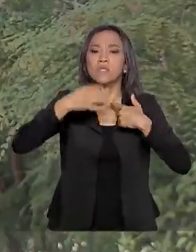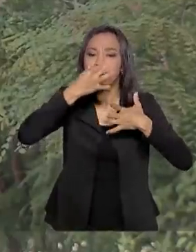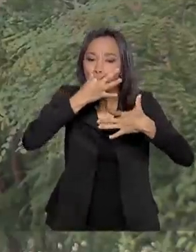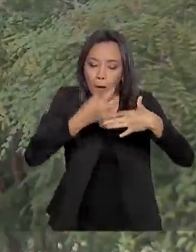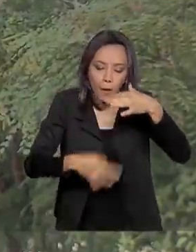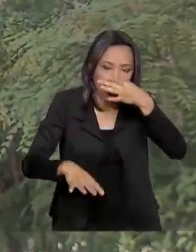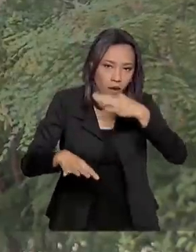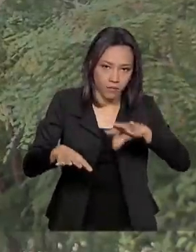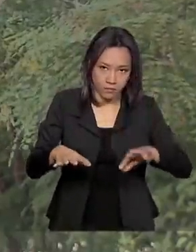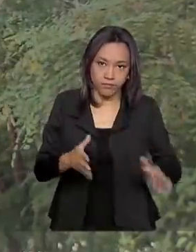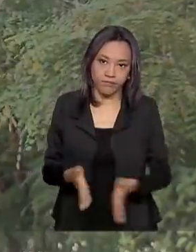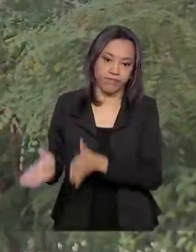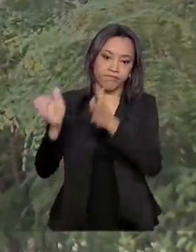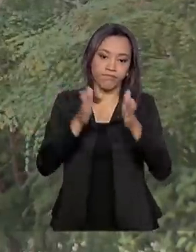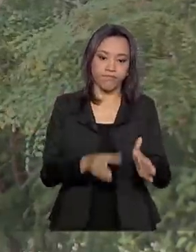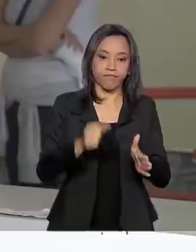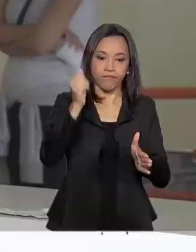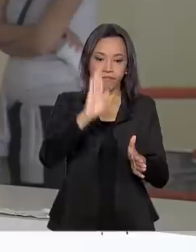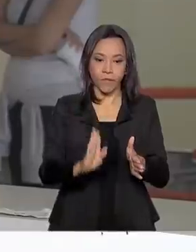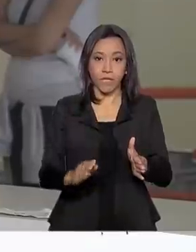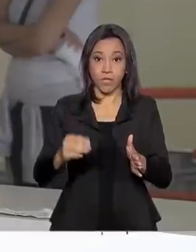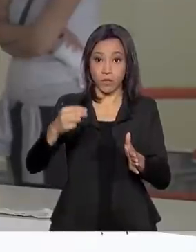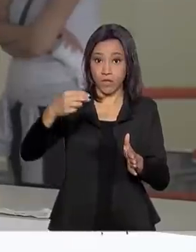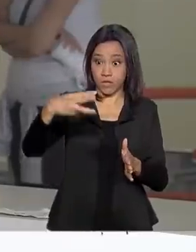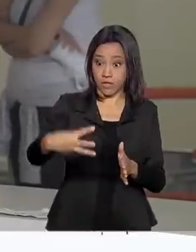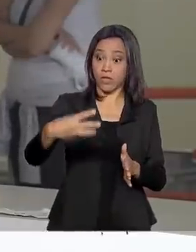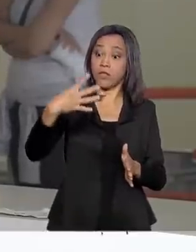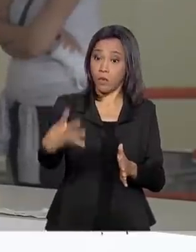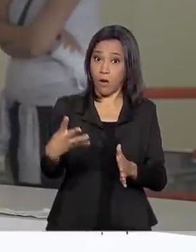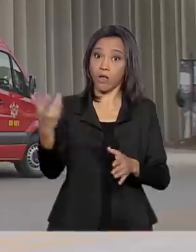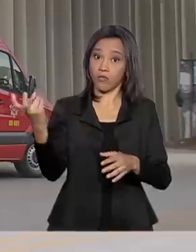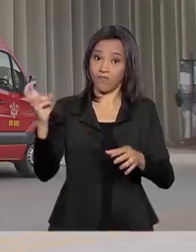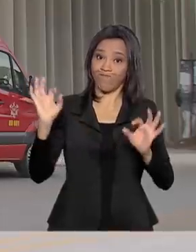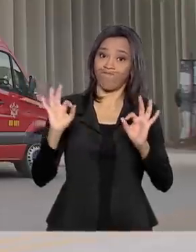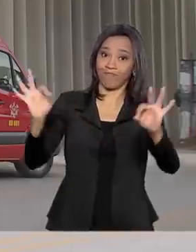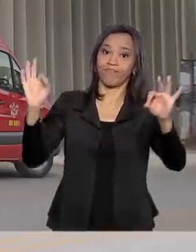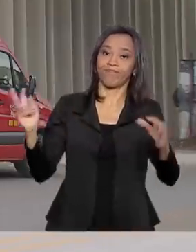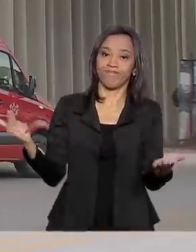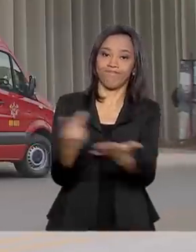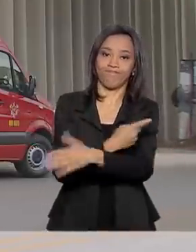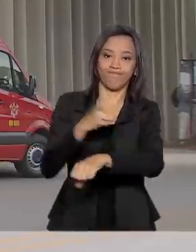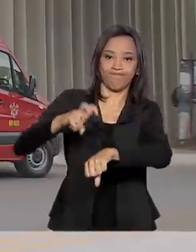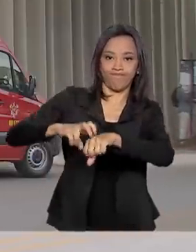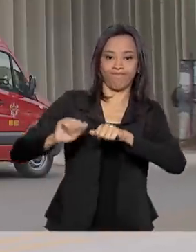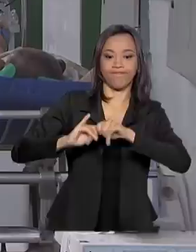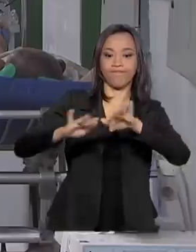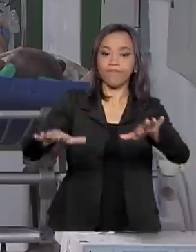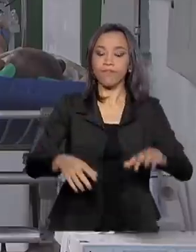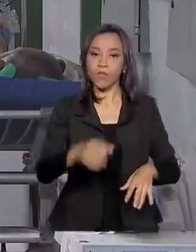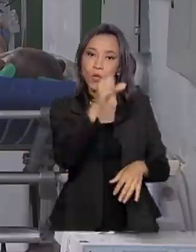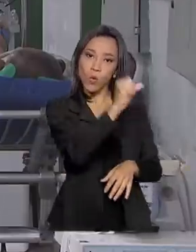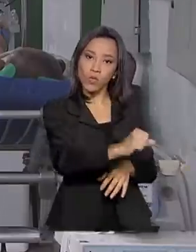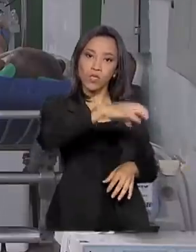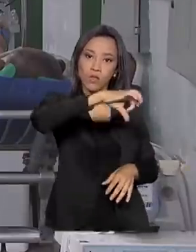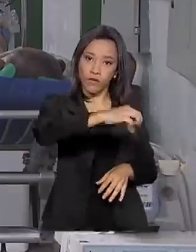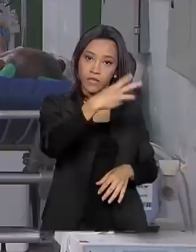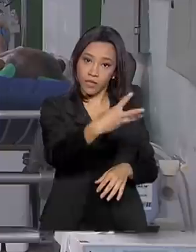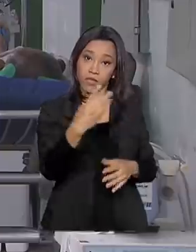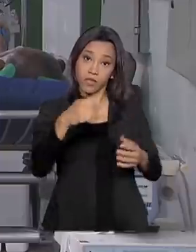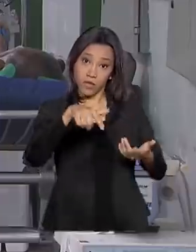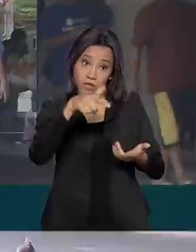O Brasil tem 34 casos confirmados de Covid-19 e 893 casos suspeitos sendo